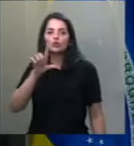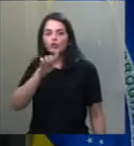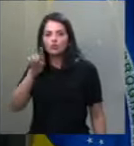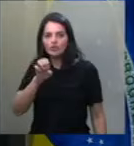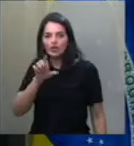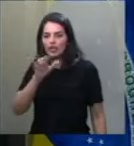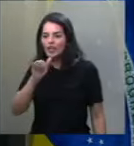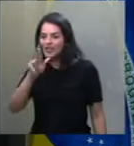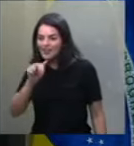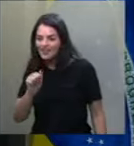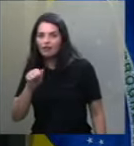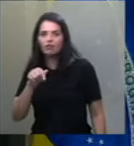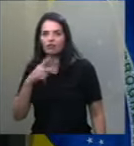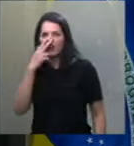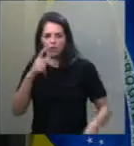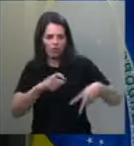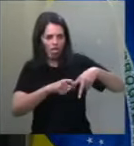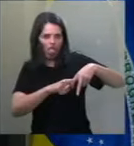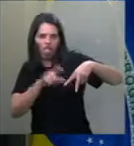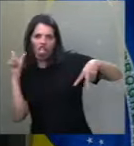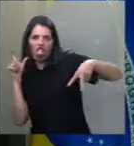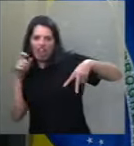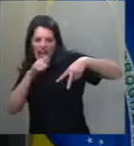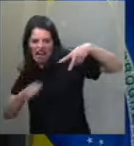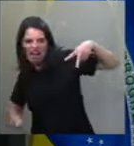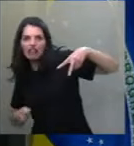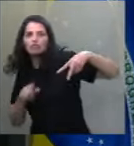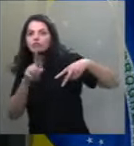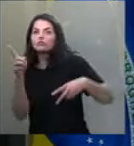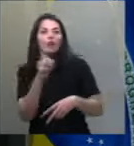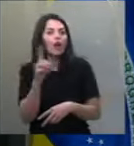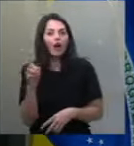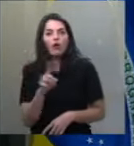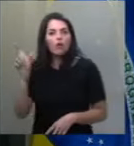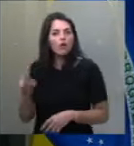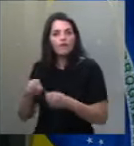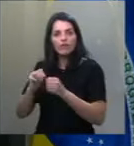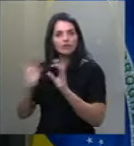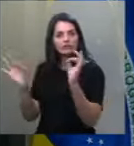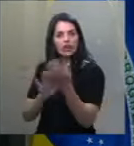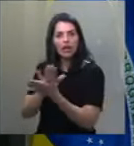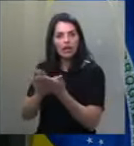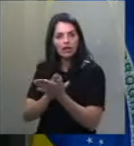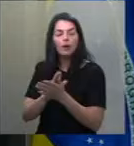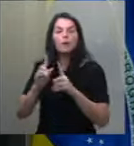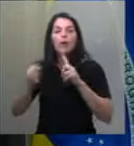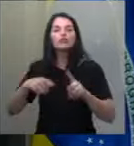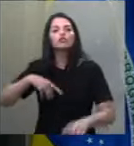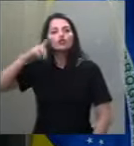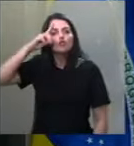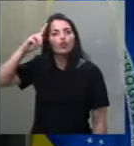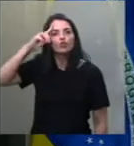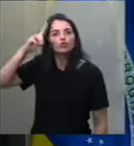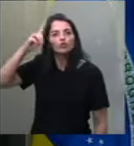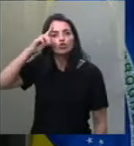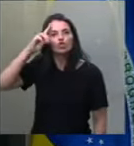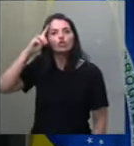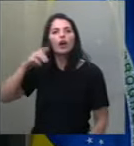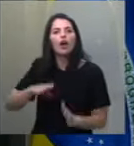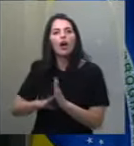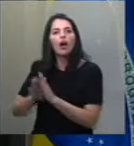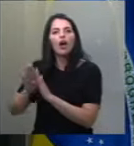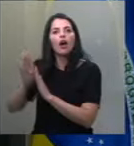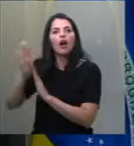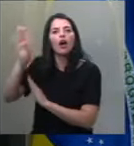Mas o fato é que, a cada dia, aumenta o número de parlamentares agindo na